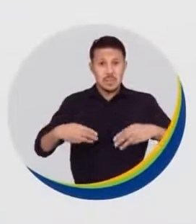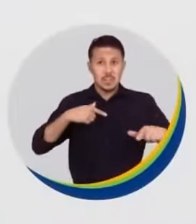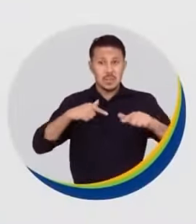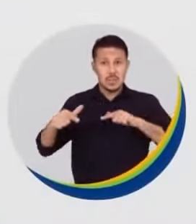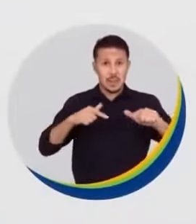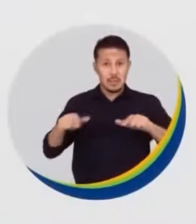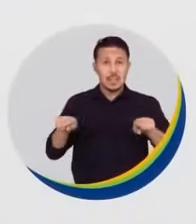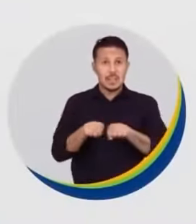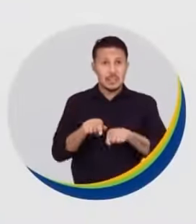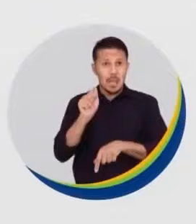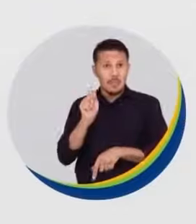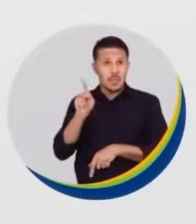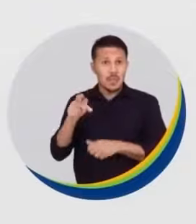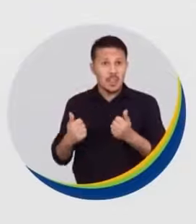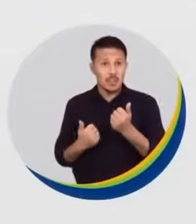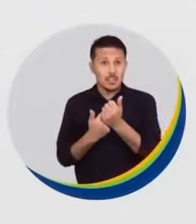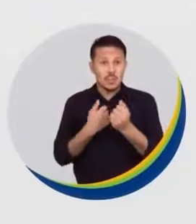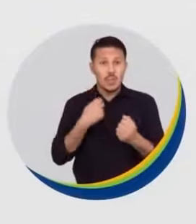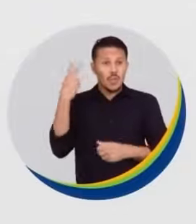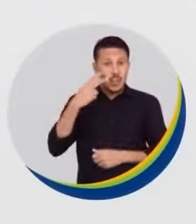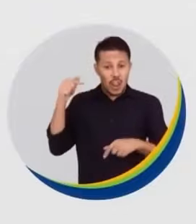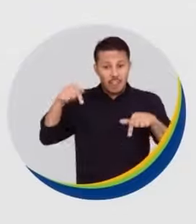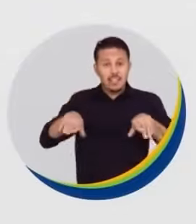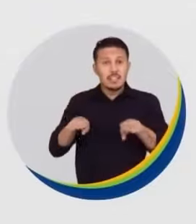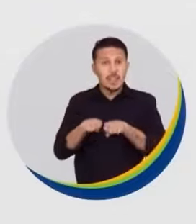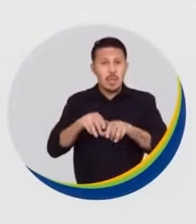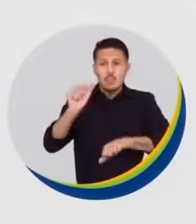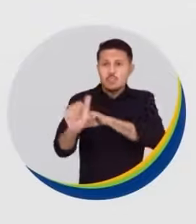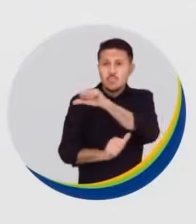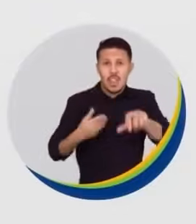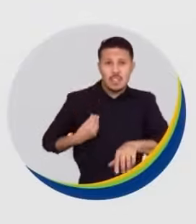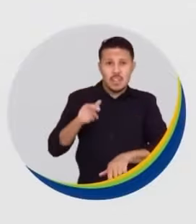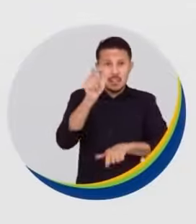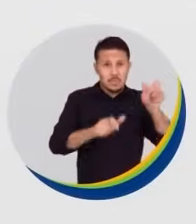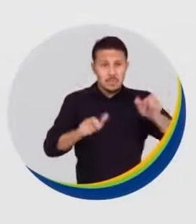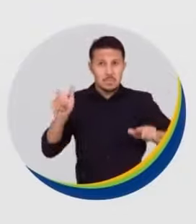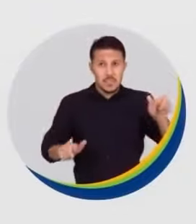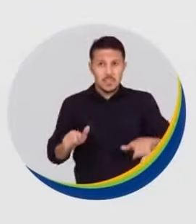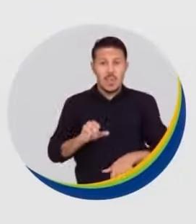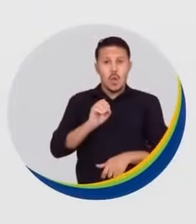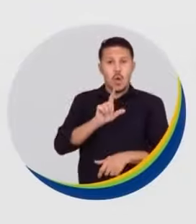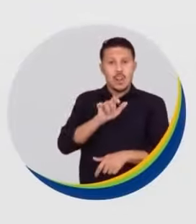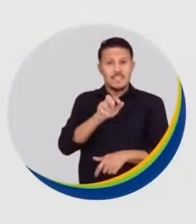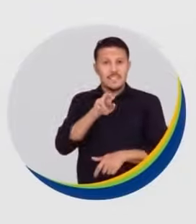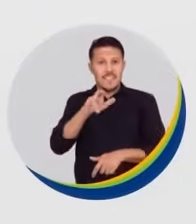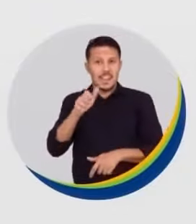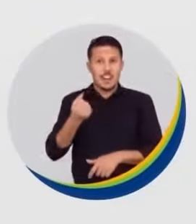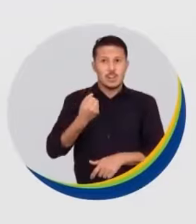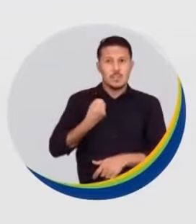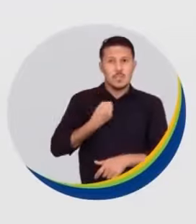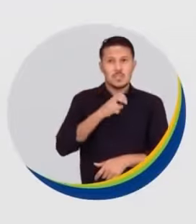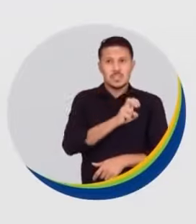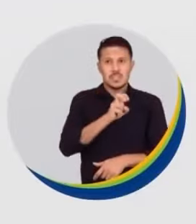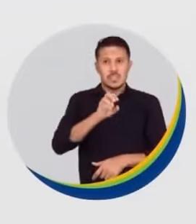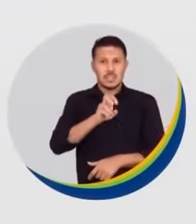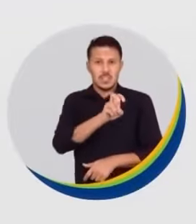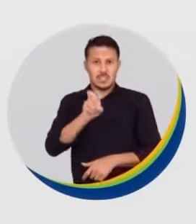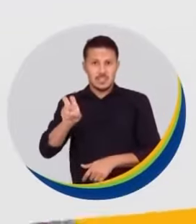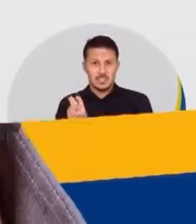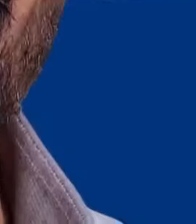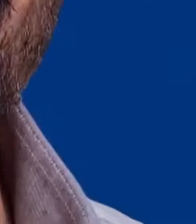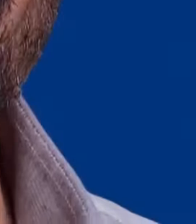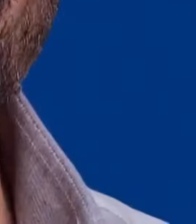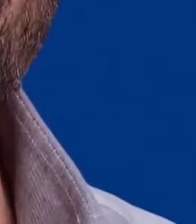Estou aqui para ser o seu vereador e continuar transformando a vida das pessoas. Vote Oliveira 55055,